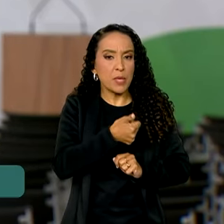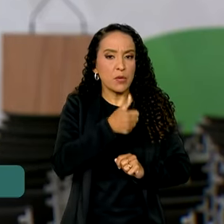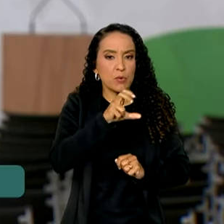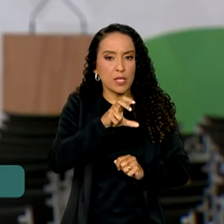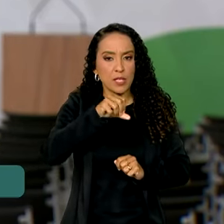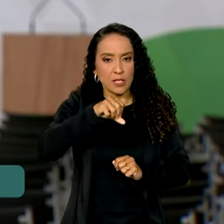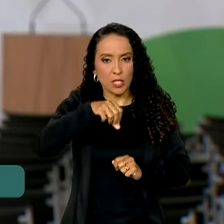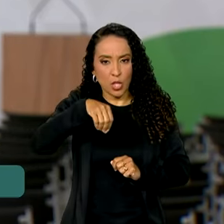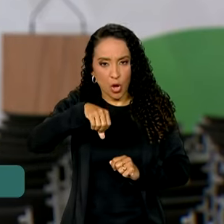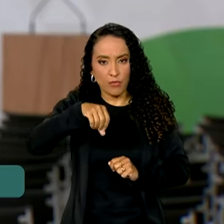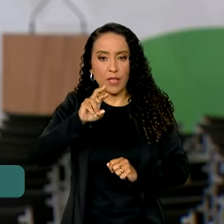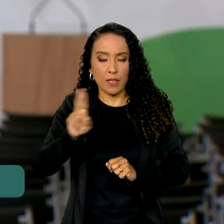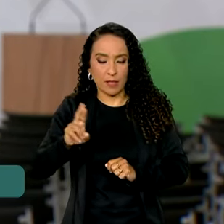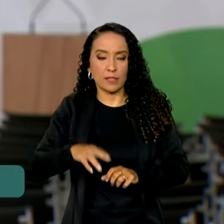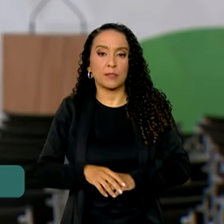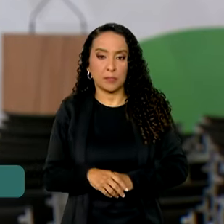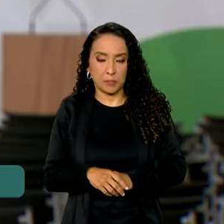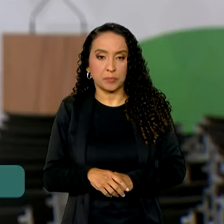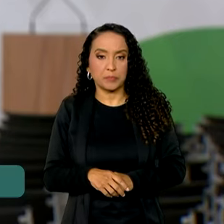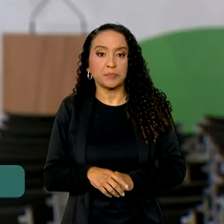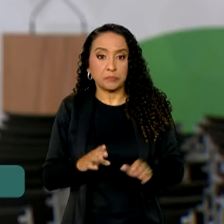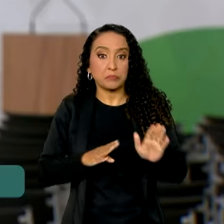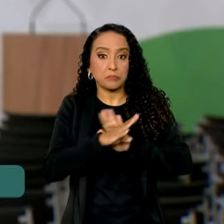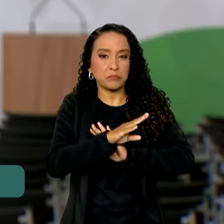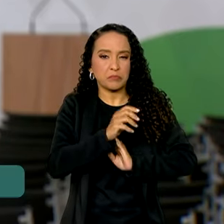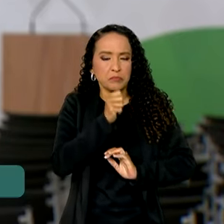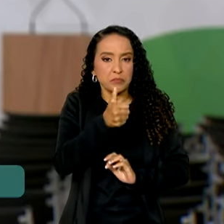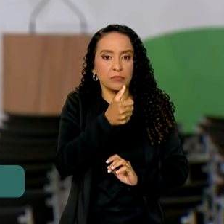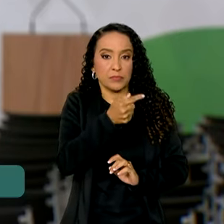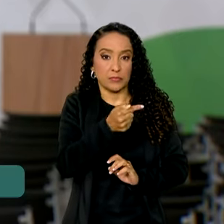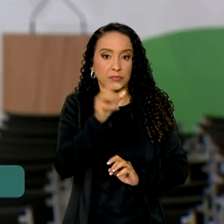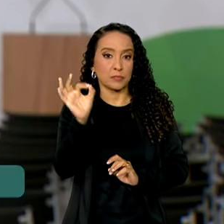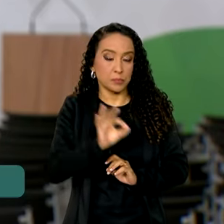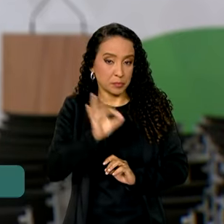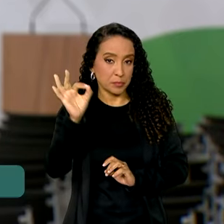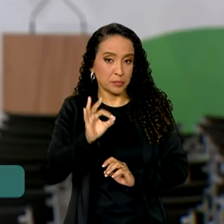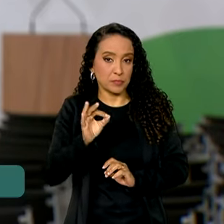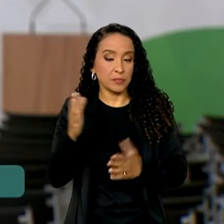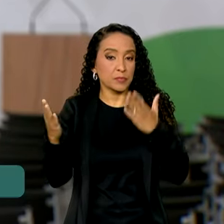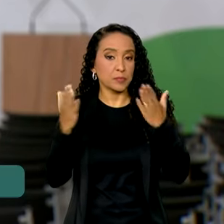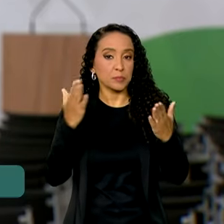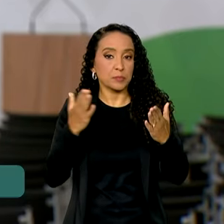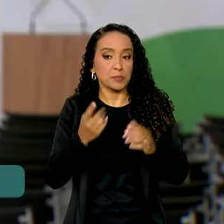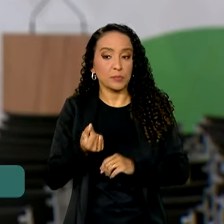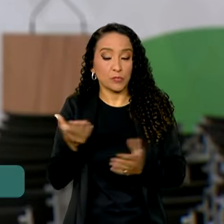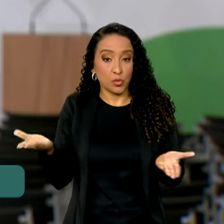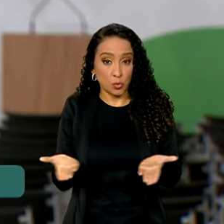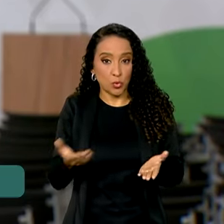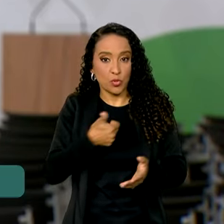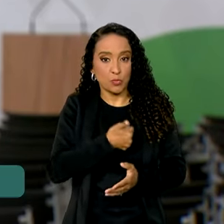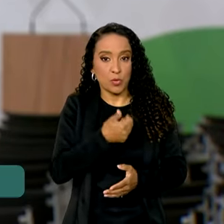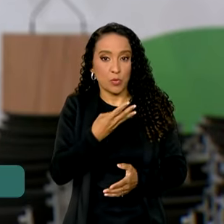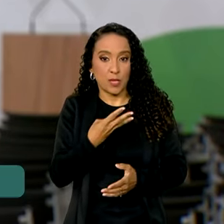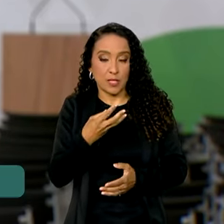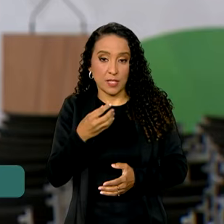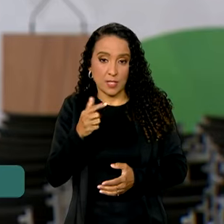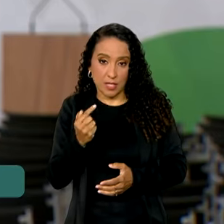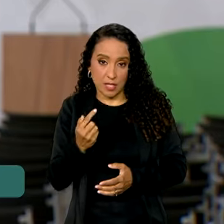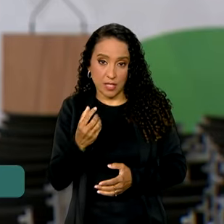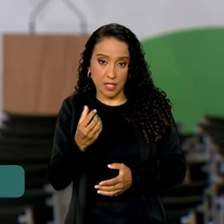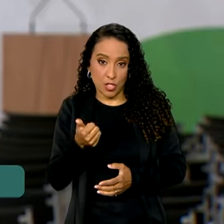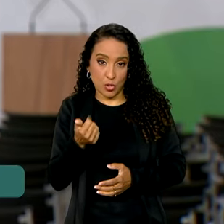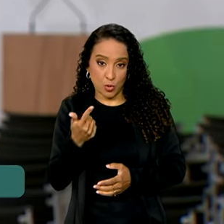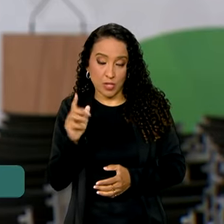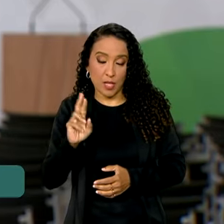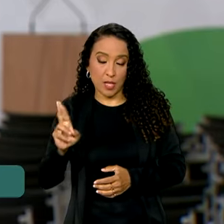R$.509, um aumento de quase 7% em relação ao valor atual de R$ 1.412.